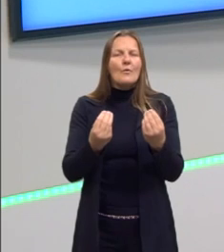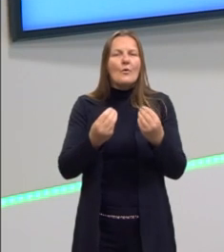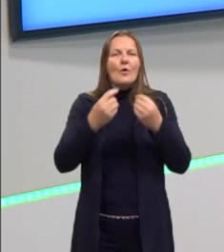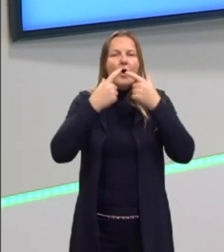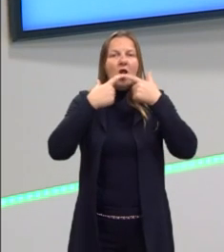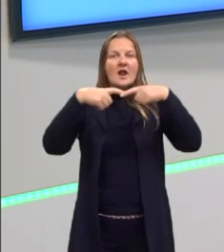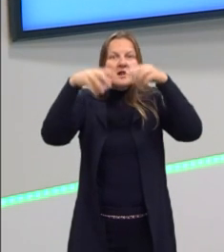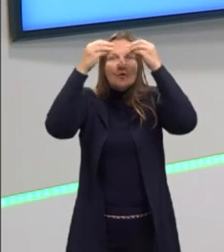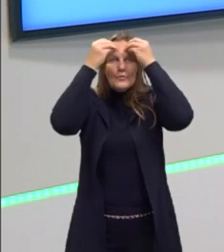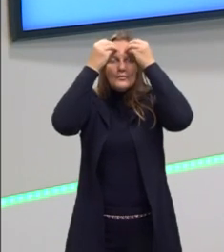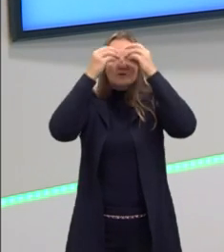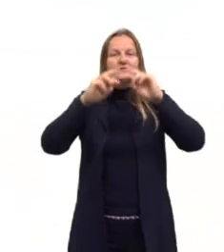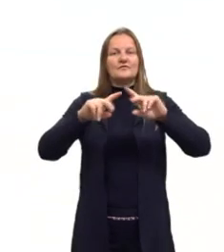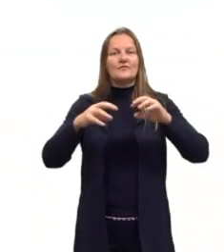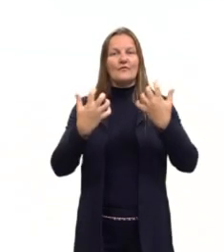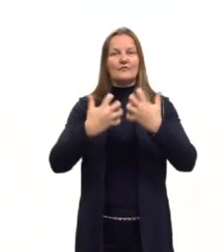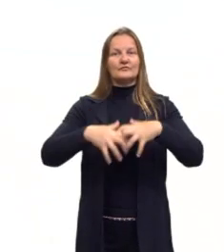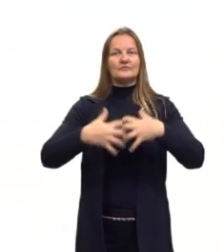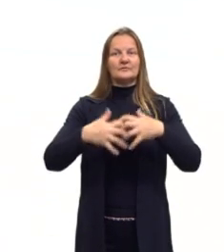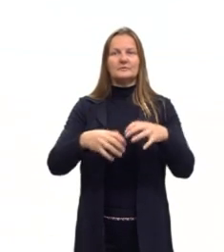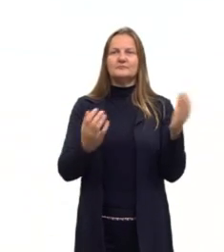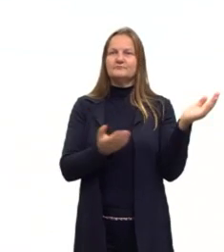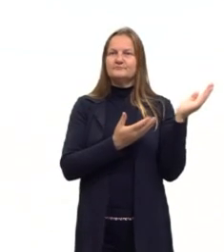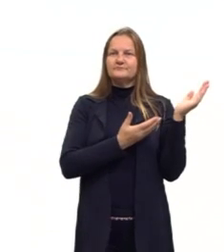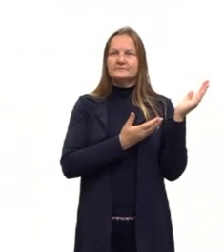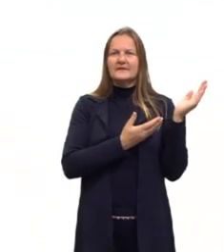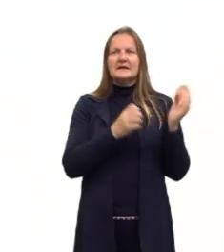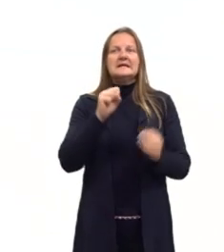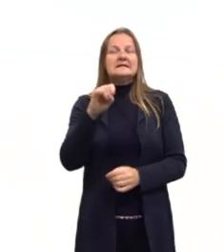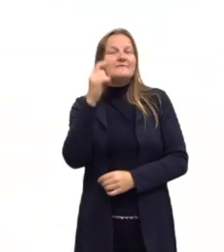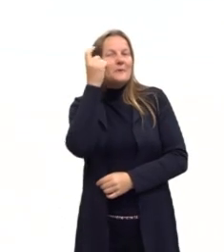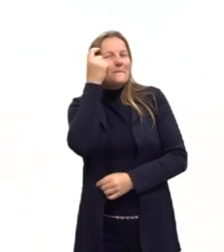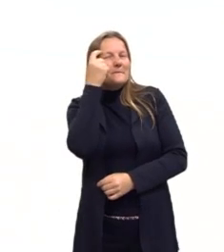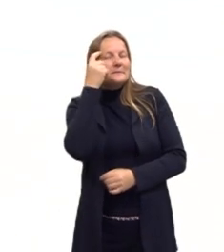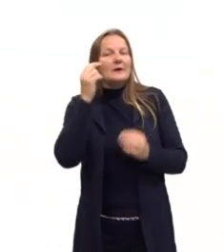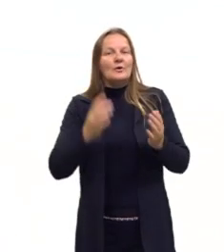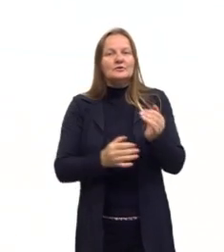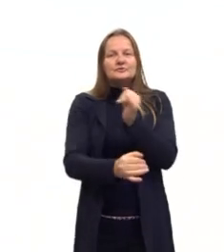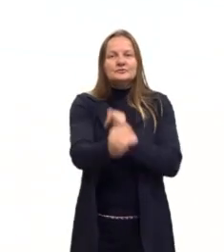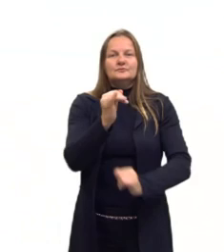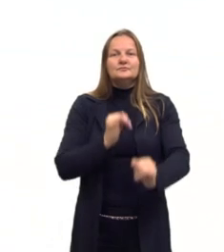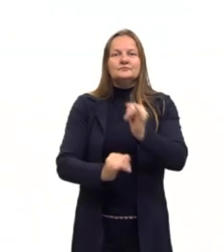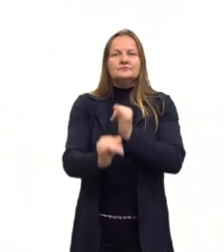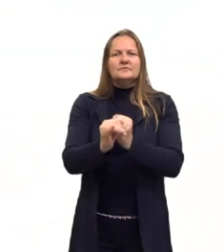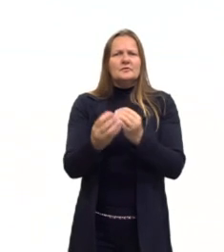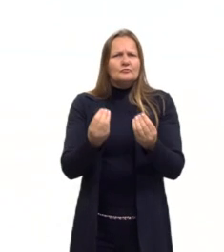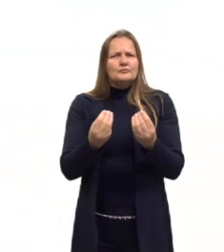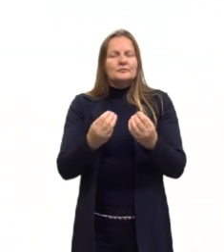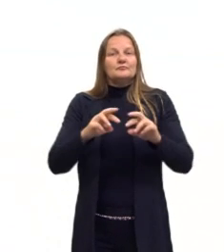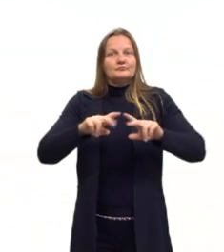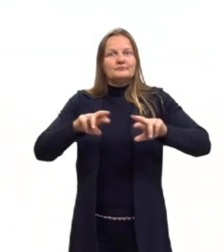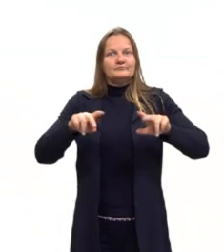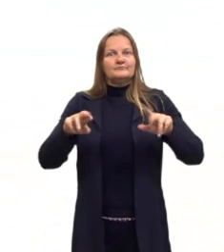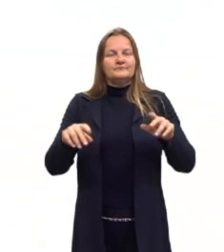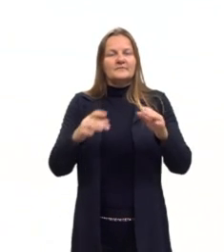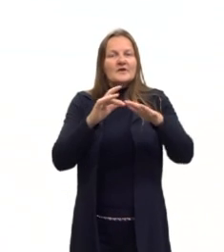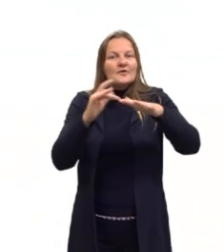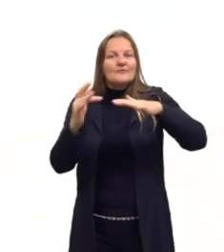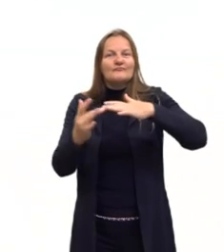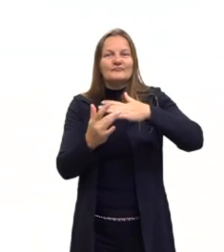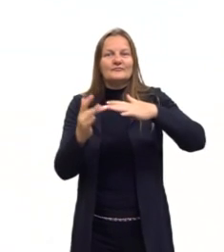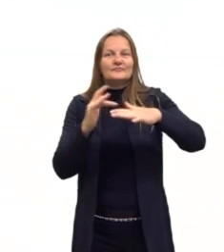funciona? Se a gente for pensar na internet hoje, a gente vai pensar automaticamente em rede social.